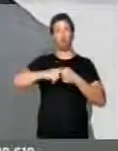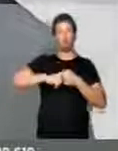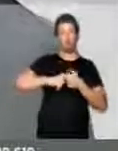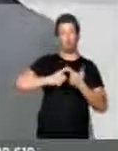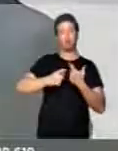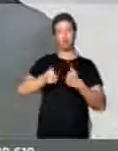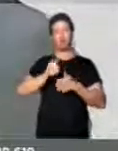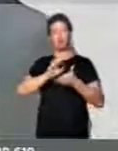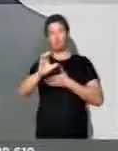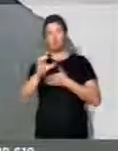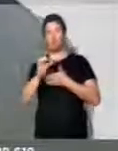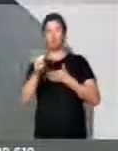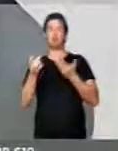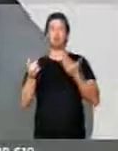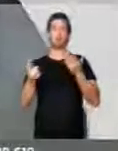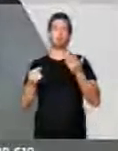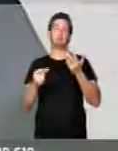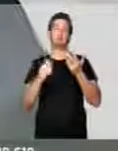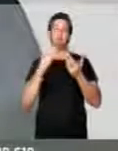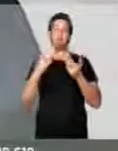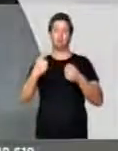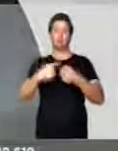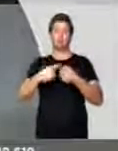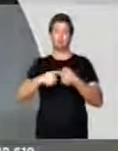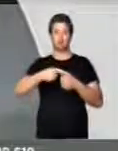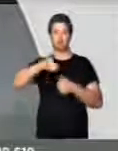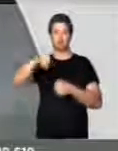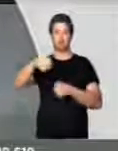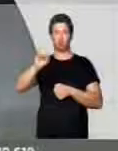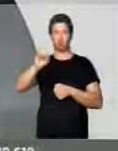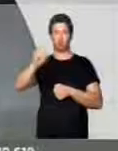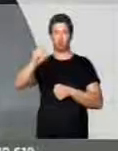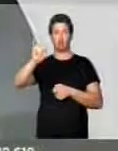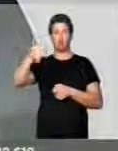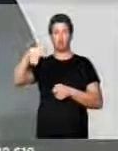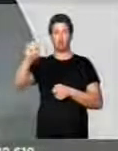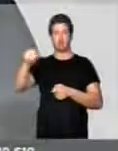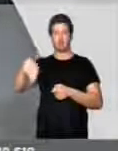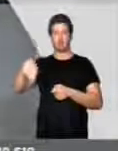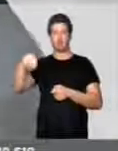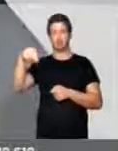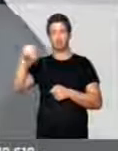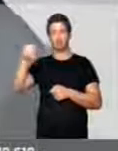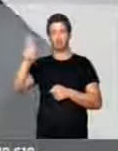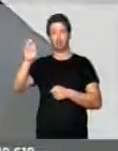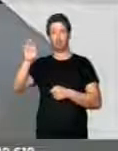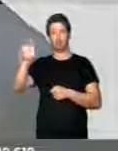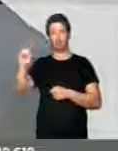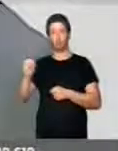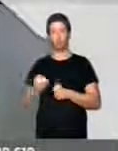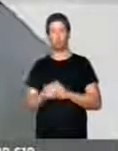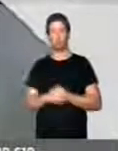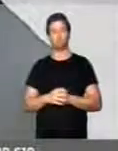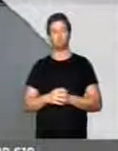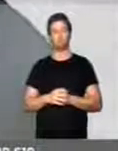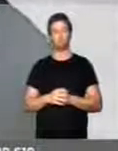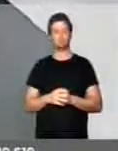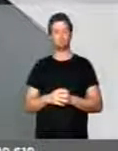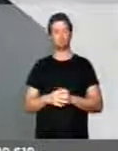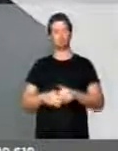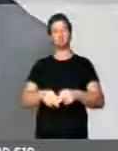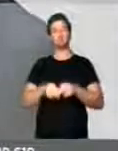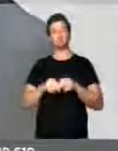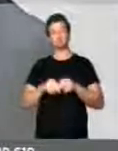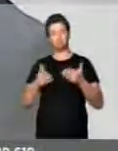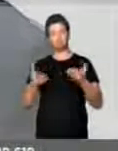e repasses financeiros para a cidade de Joaquim Nabuco e de vários municípios da zona da mata sul pernambucana. Por